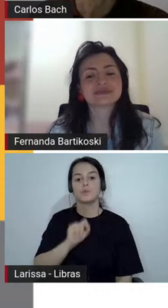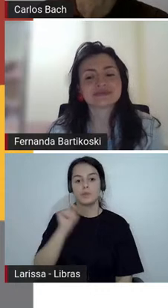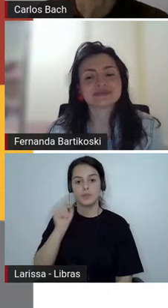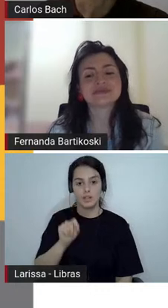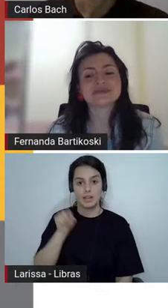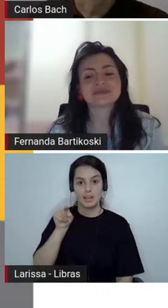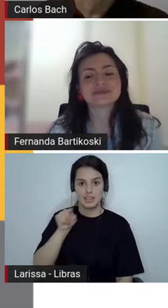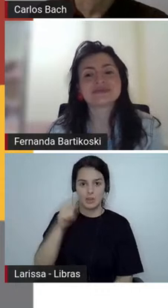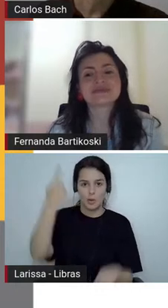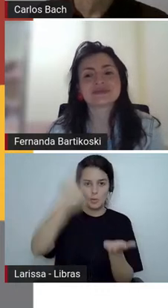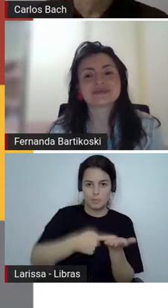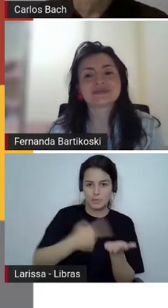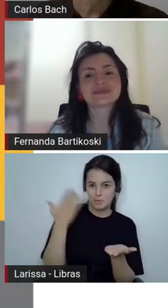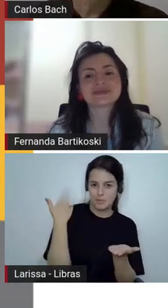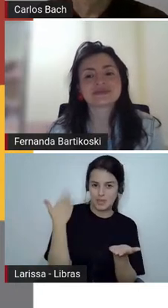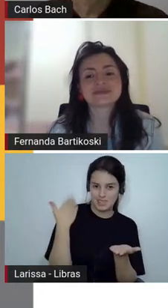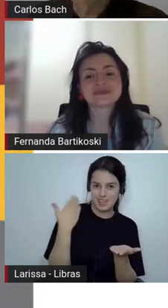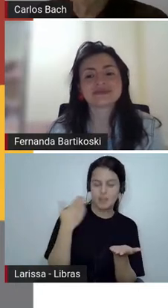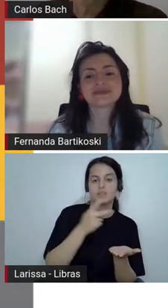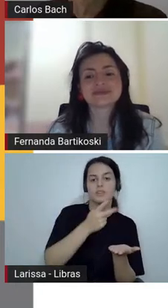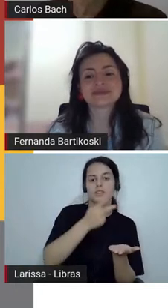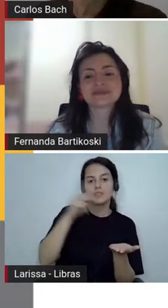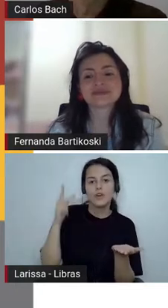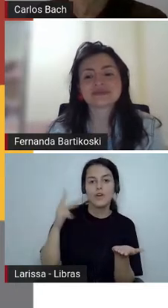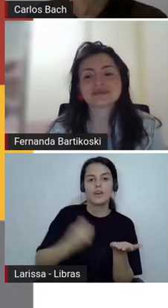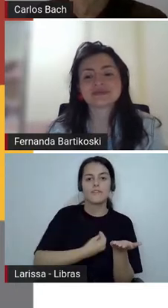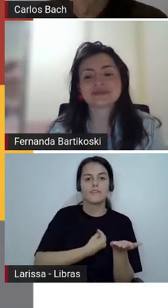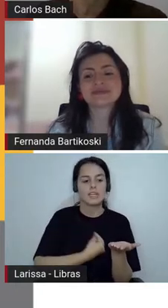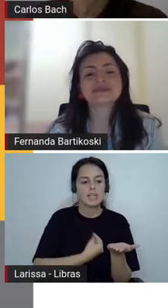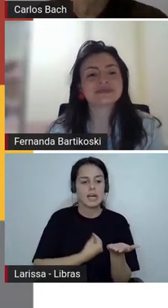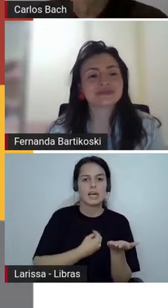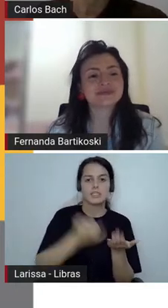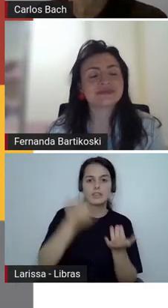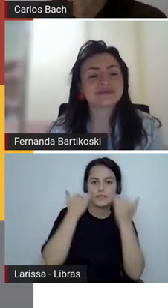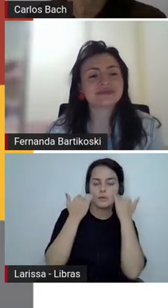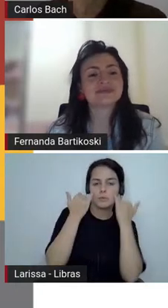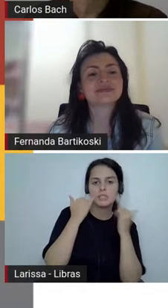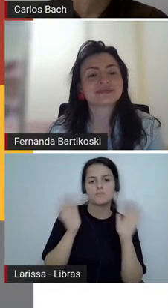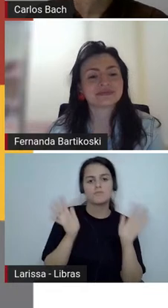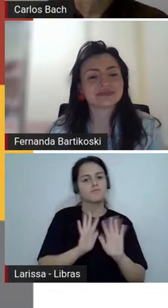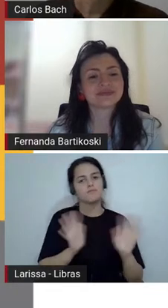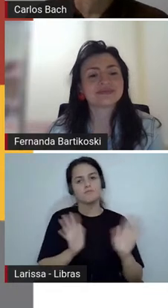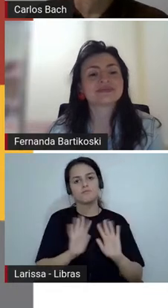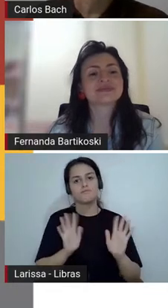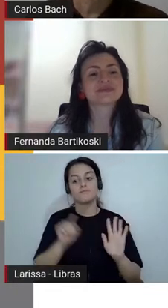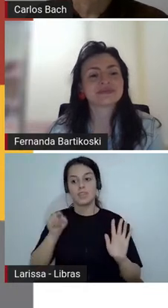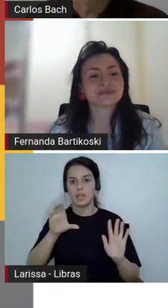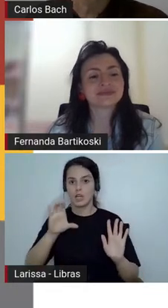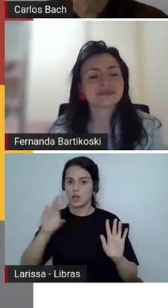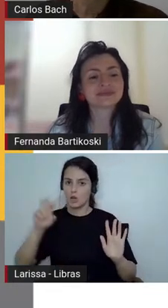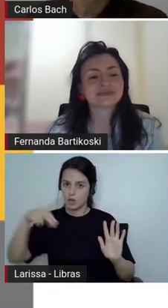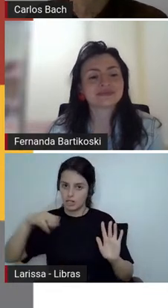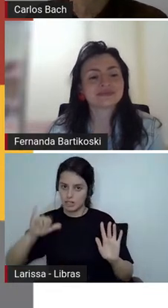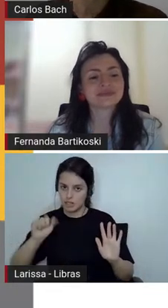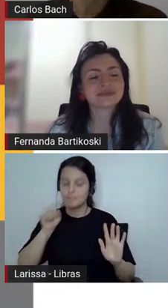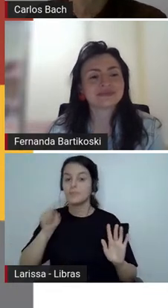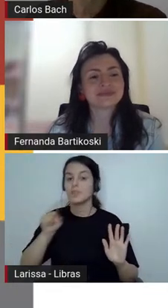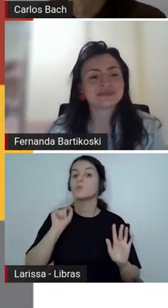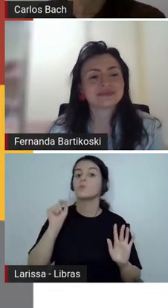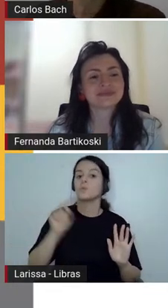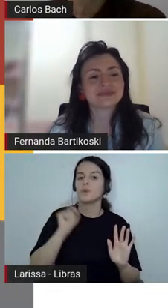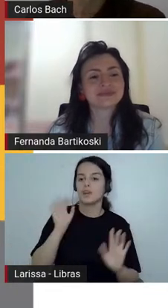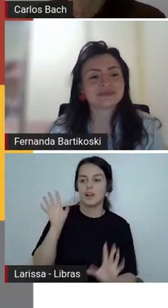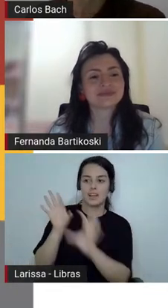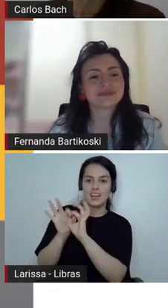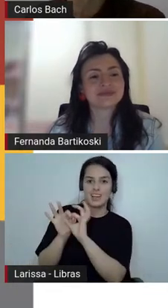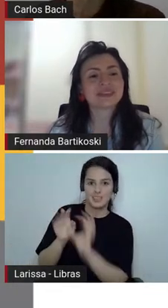compromisso, apesar de que o nome dela vem disso, dessa crônica da história, de contar esses fatos em